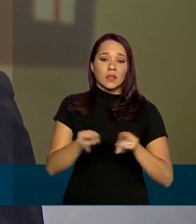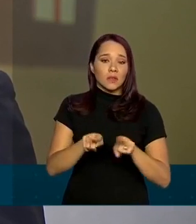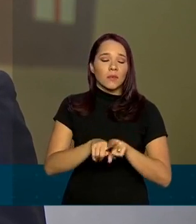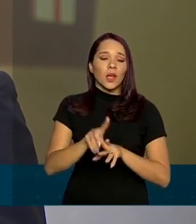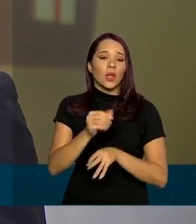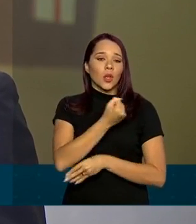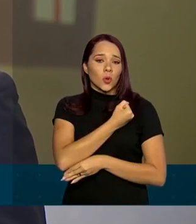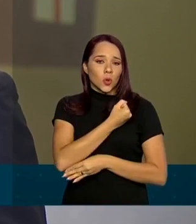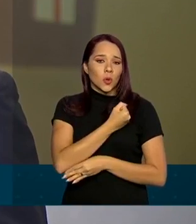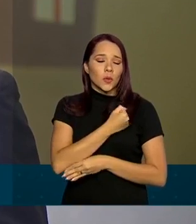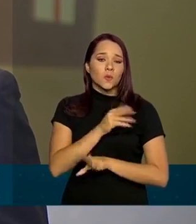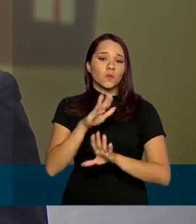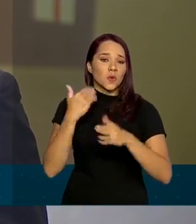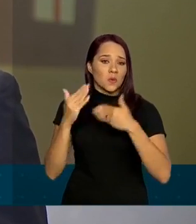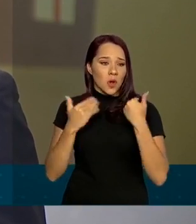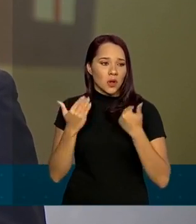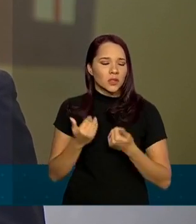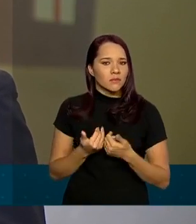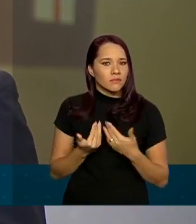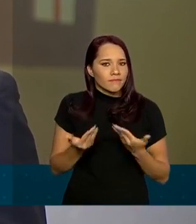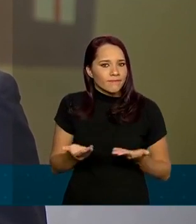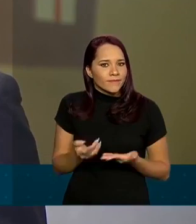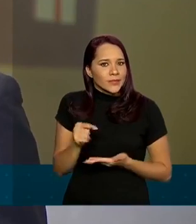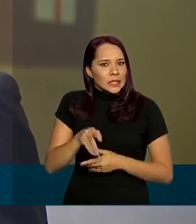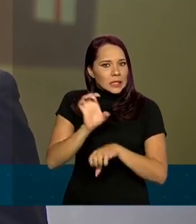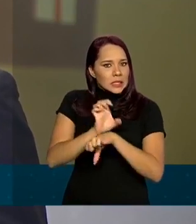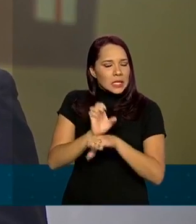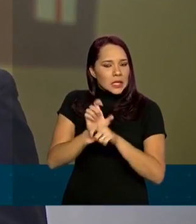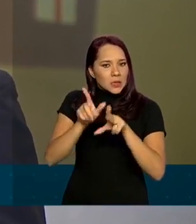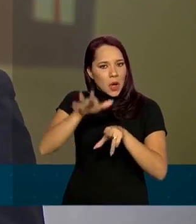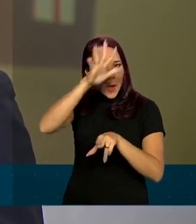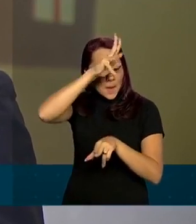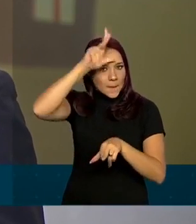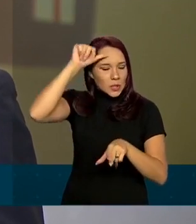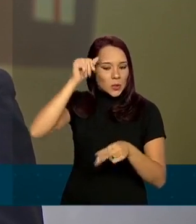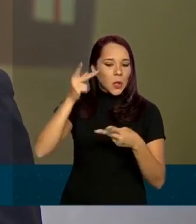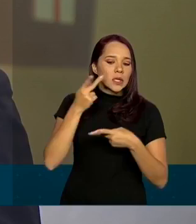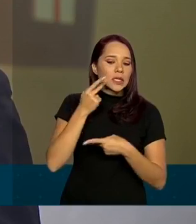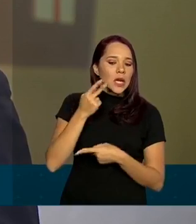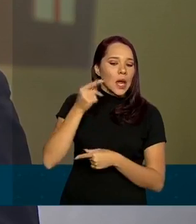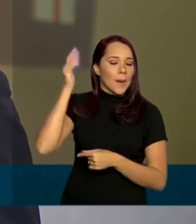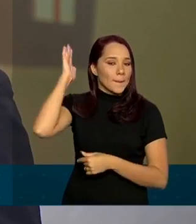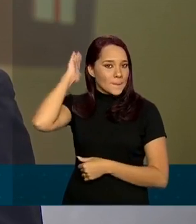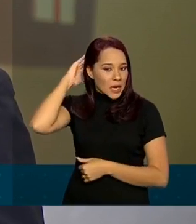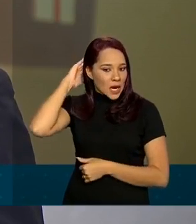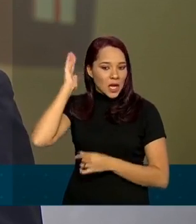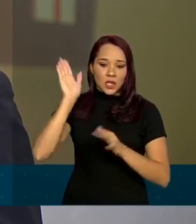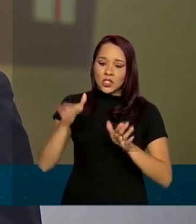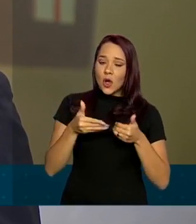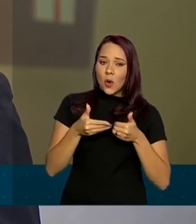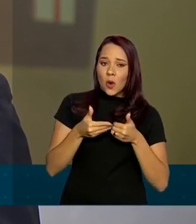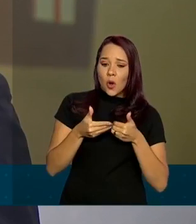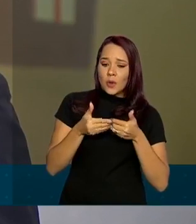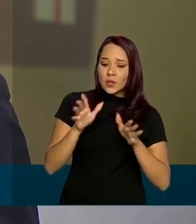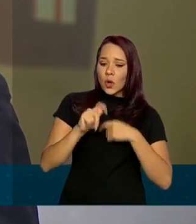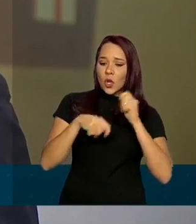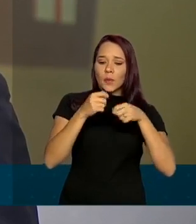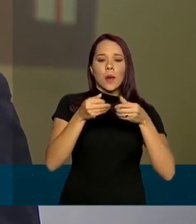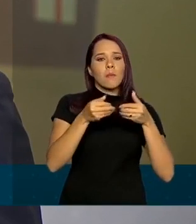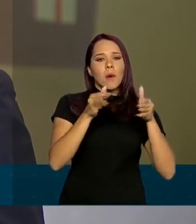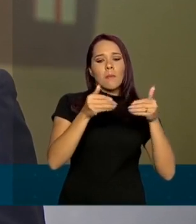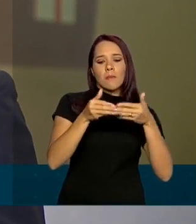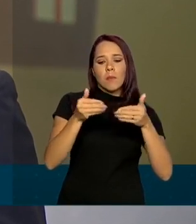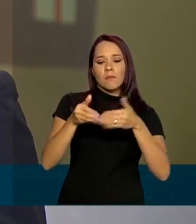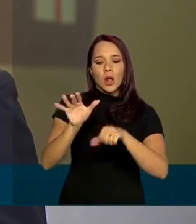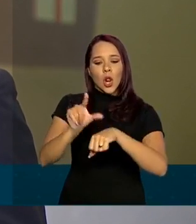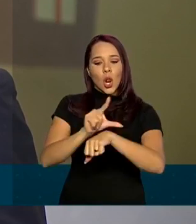óbitos mesmo assim estados como Amazônia Ceará e Pará já estão reabrindo a economia o